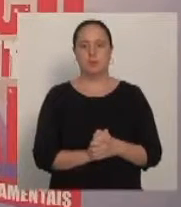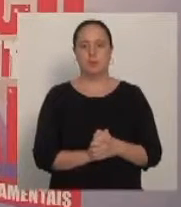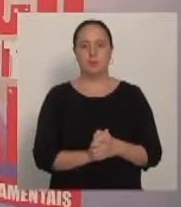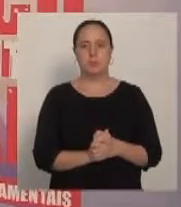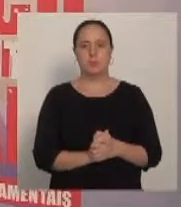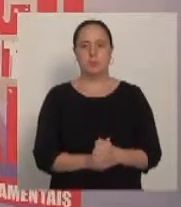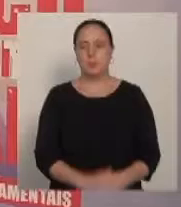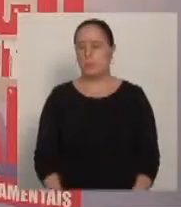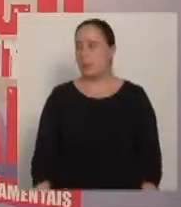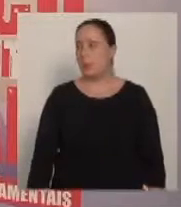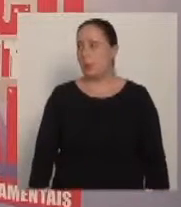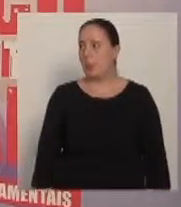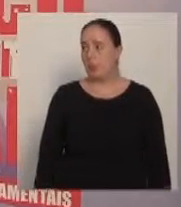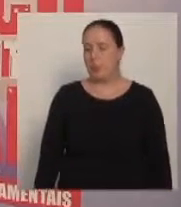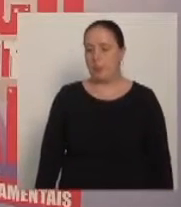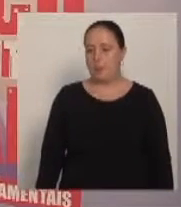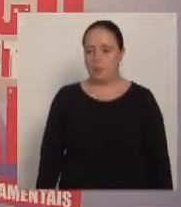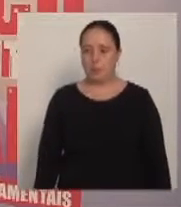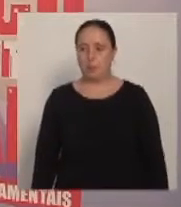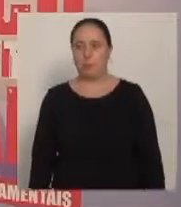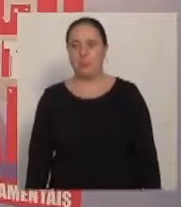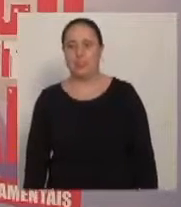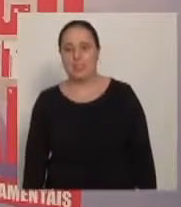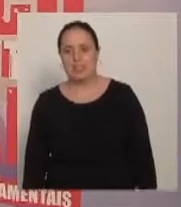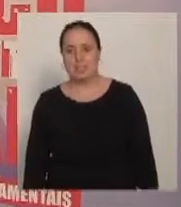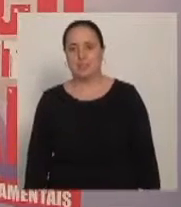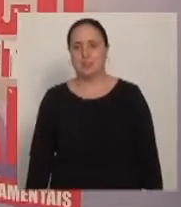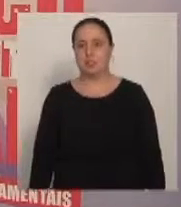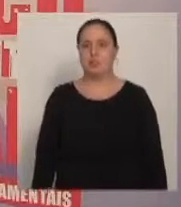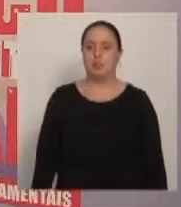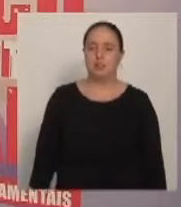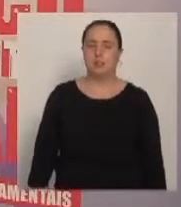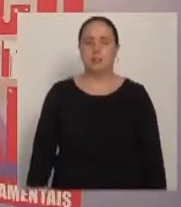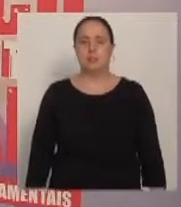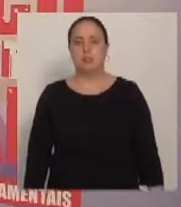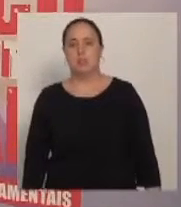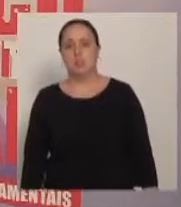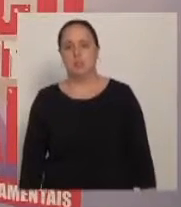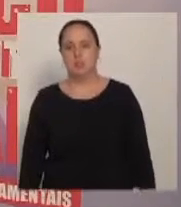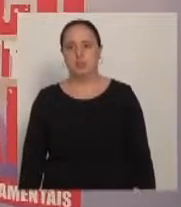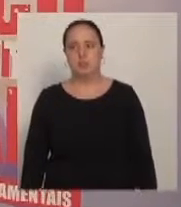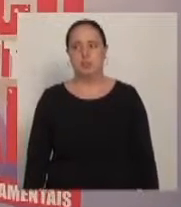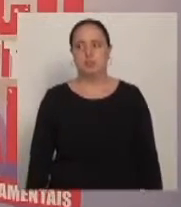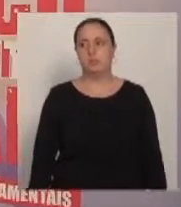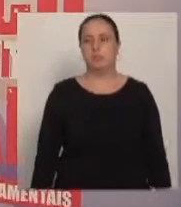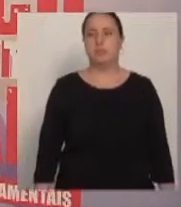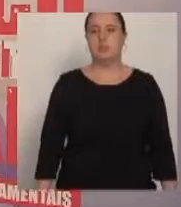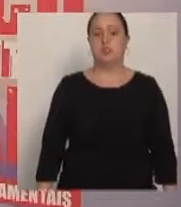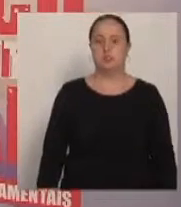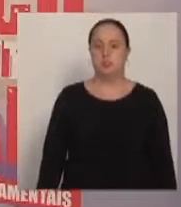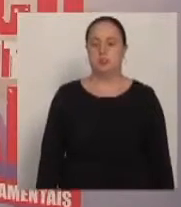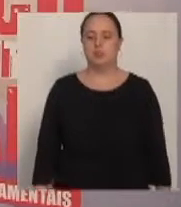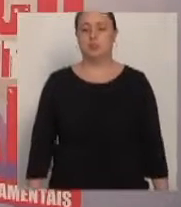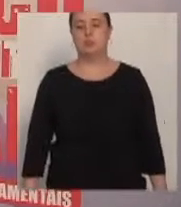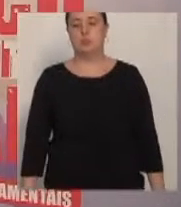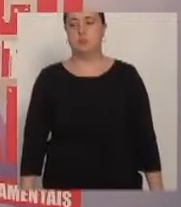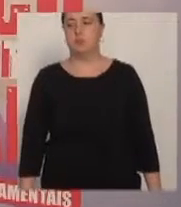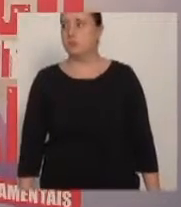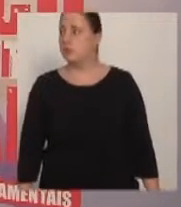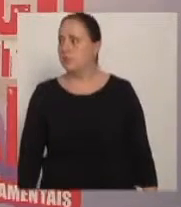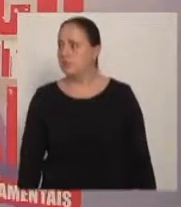e chegando à conclusão de processo, extremamente